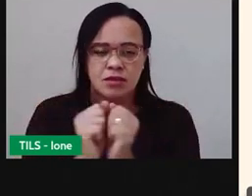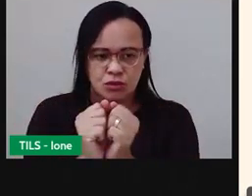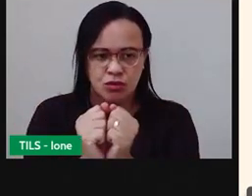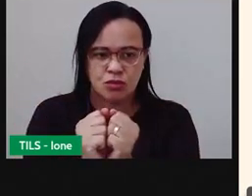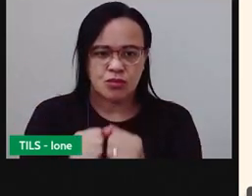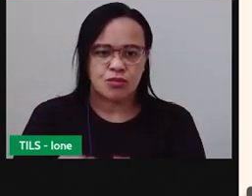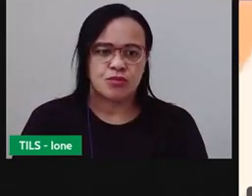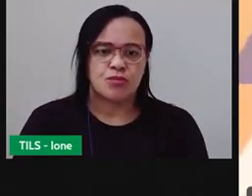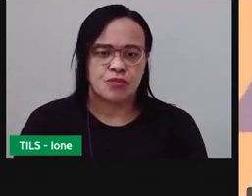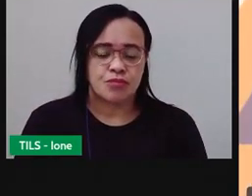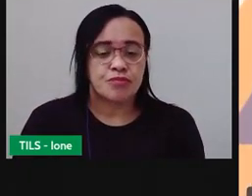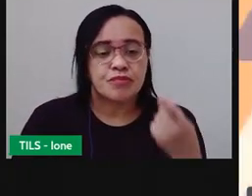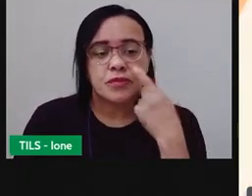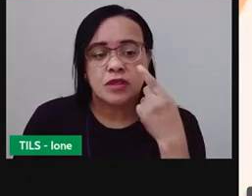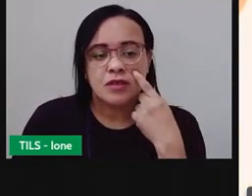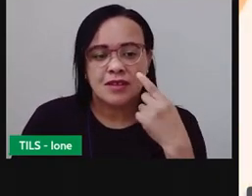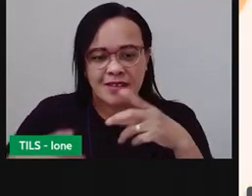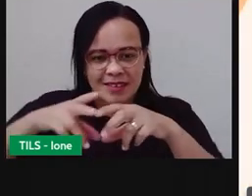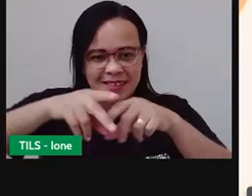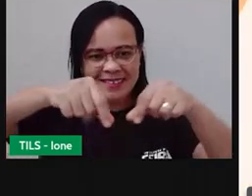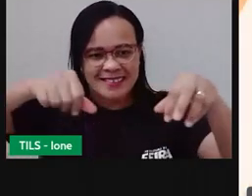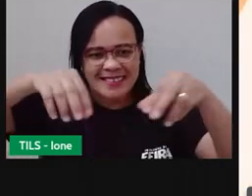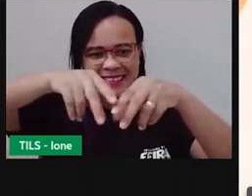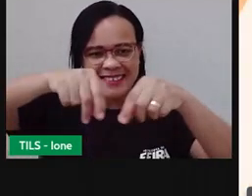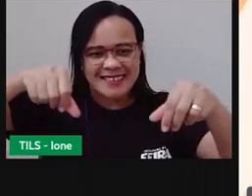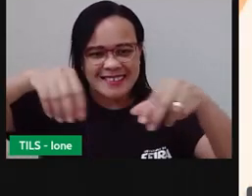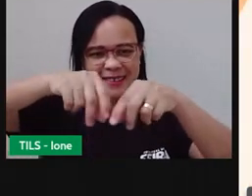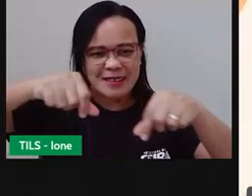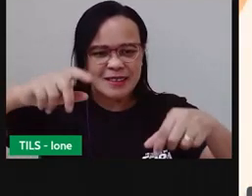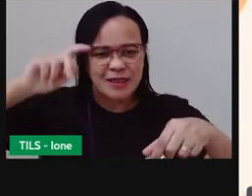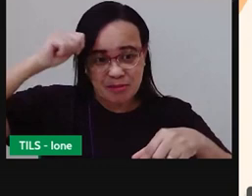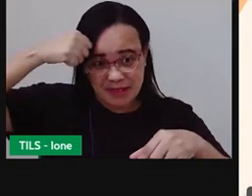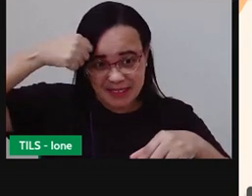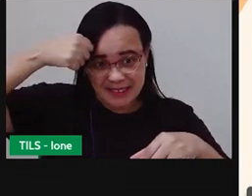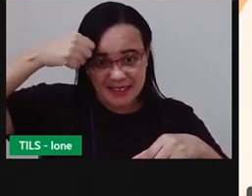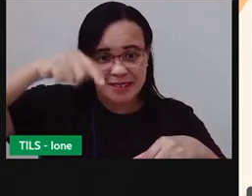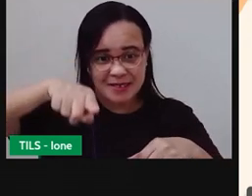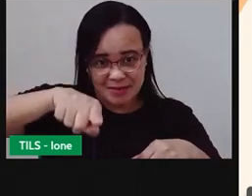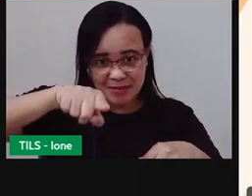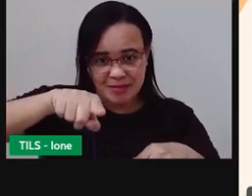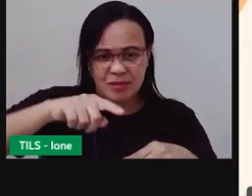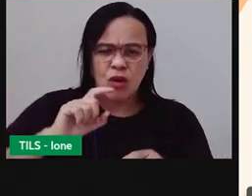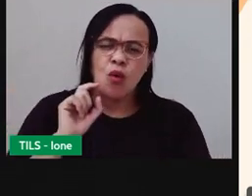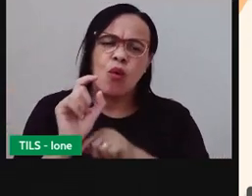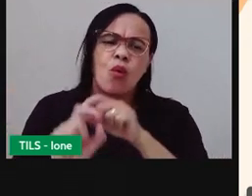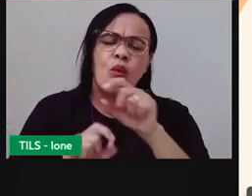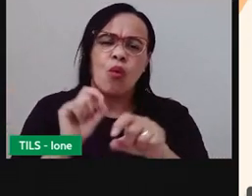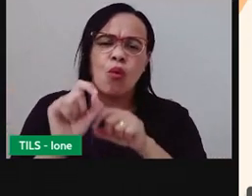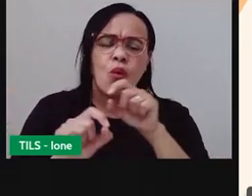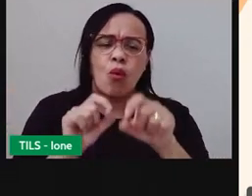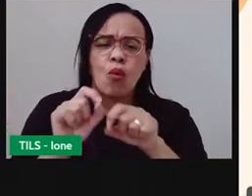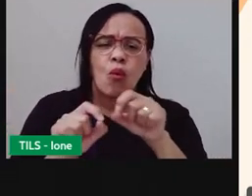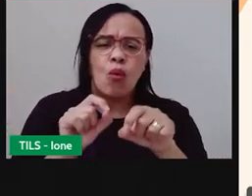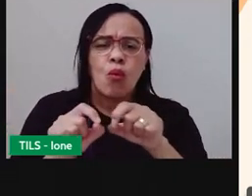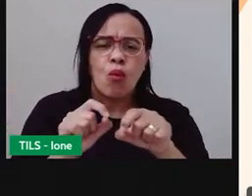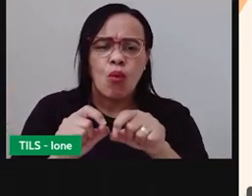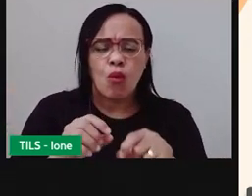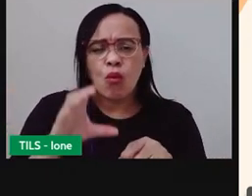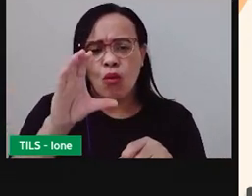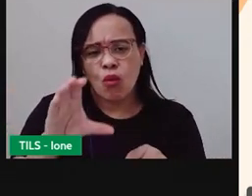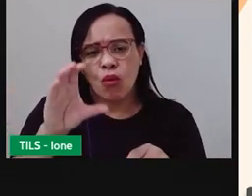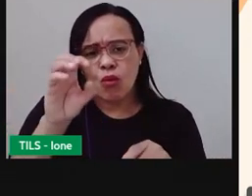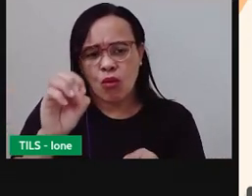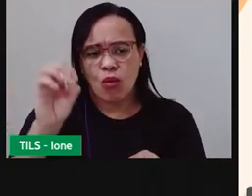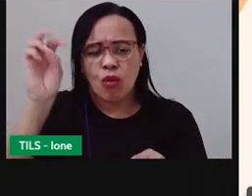Então, olha, traz aqui pra gente O que é compostagem e